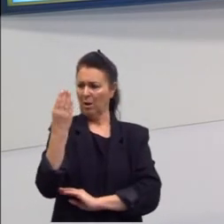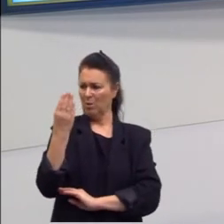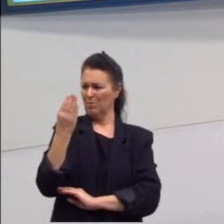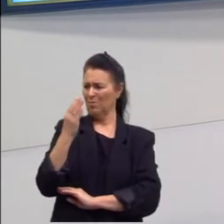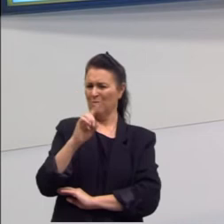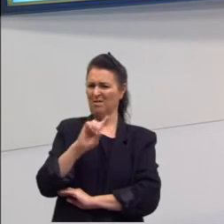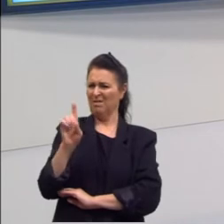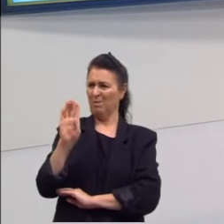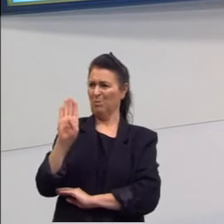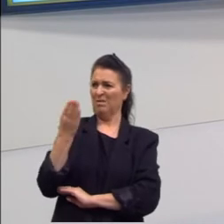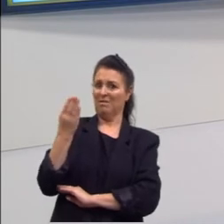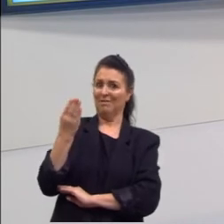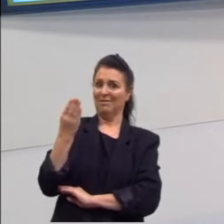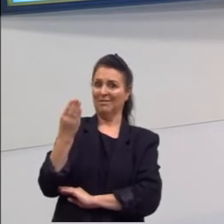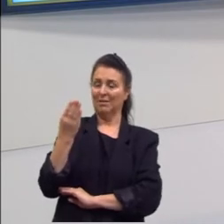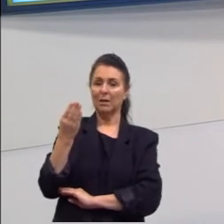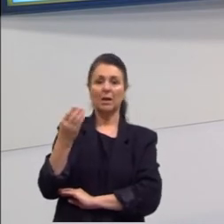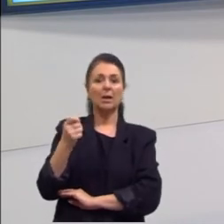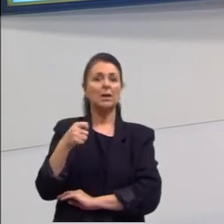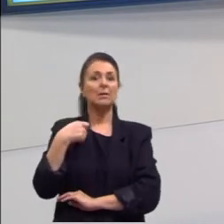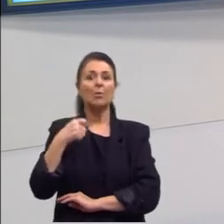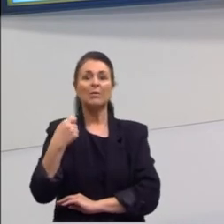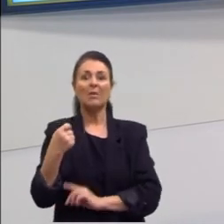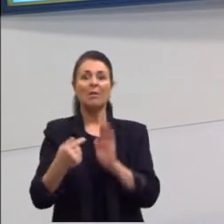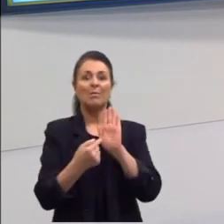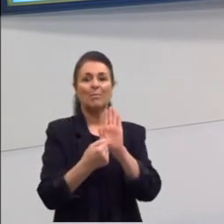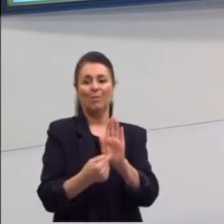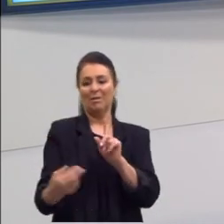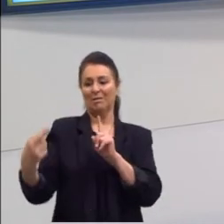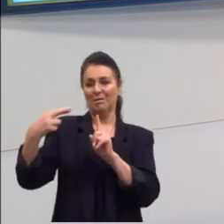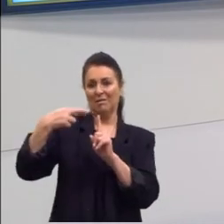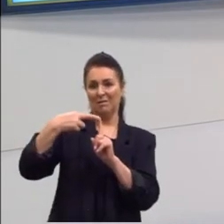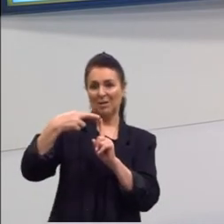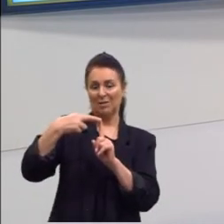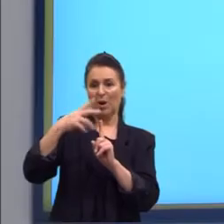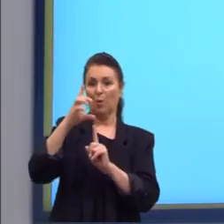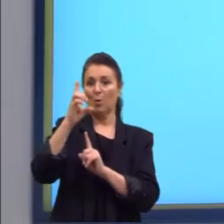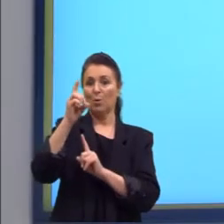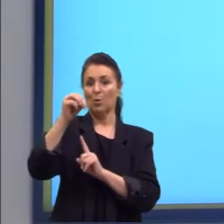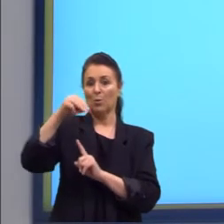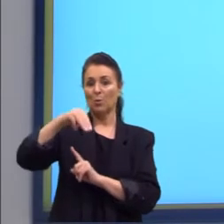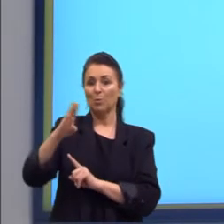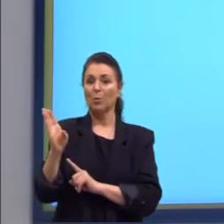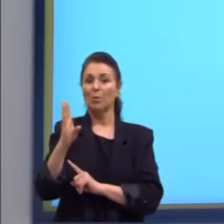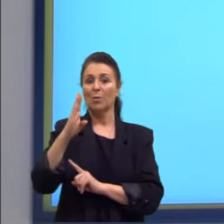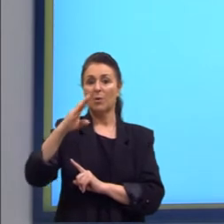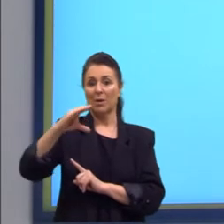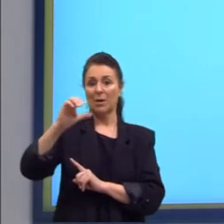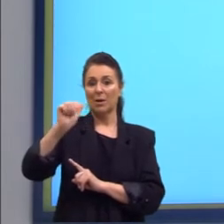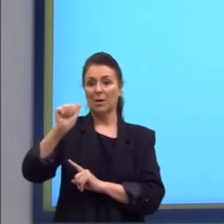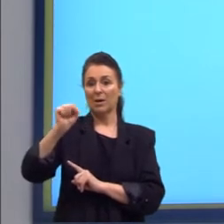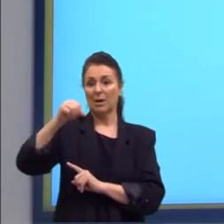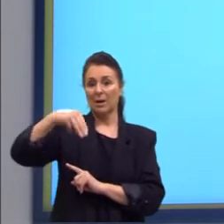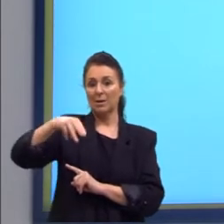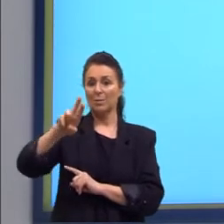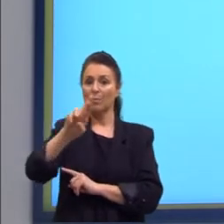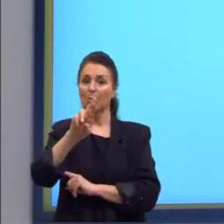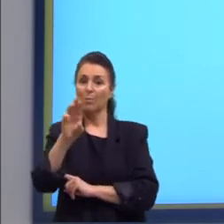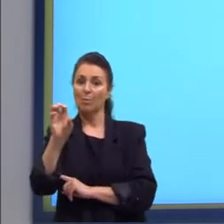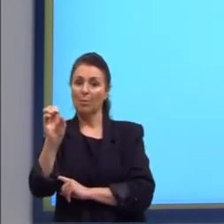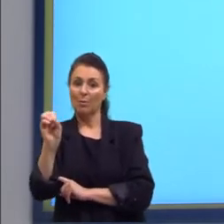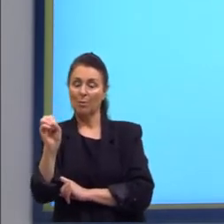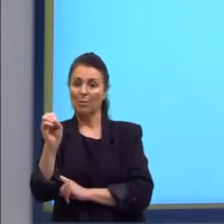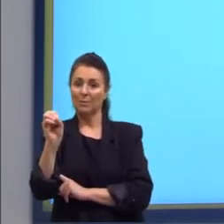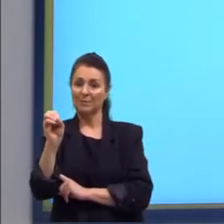não precisa fazer referência à obra, ali ao Dom Casmurro, não precisa fazer referência ao autor, o